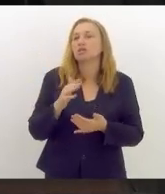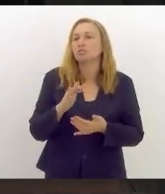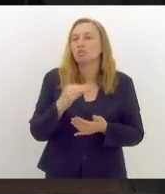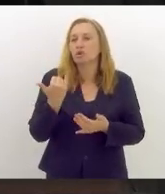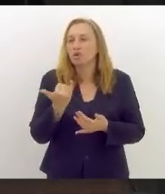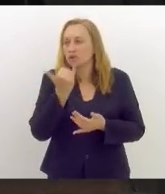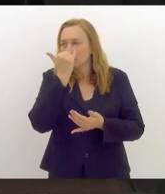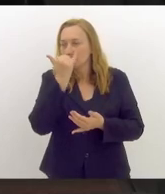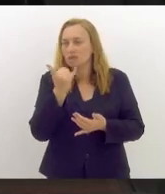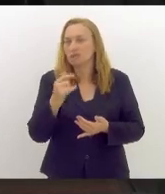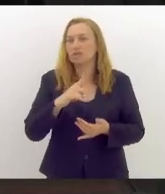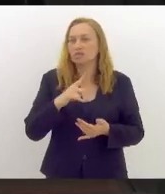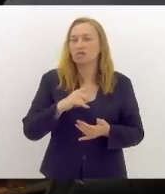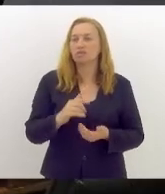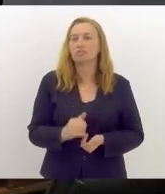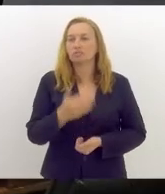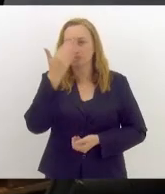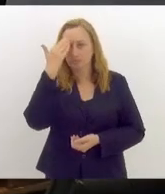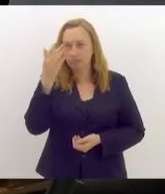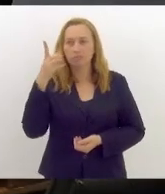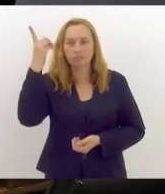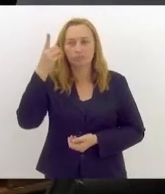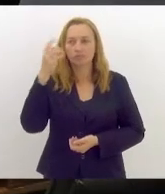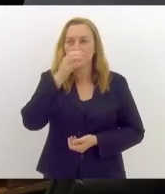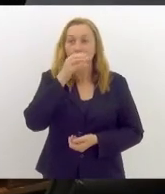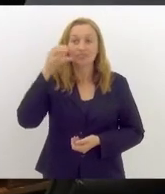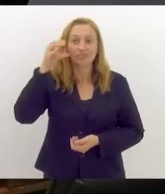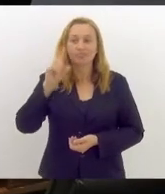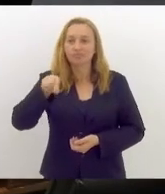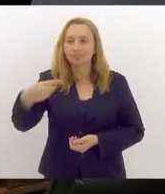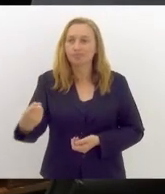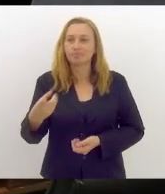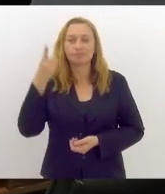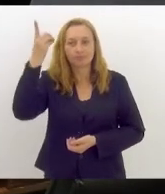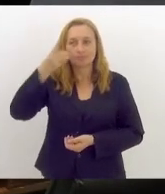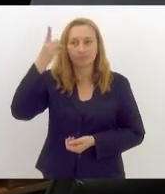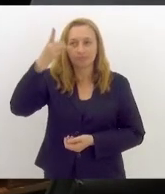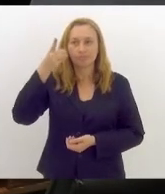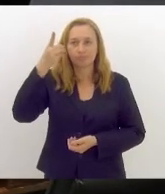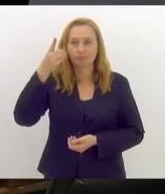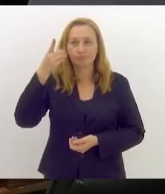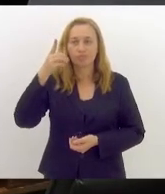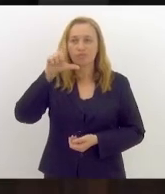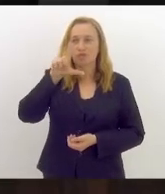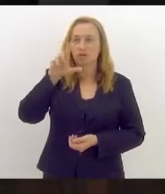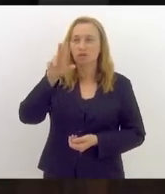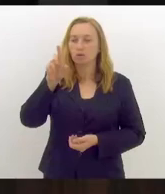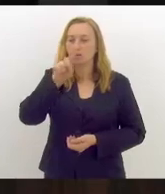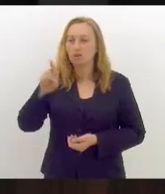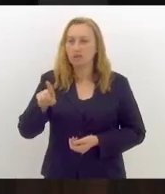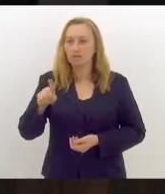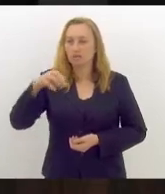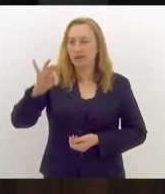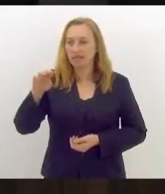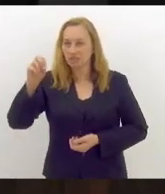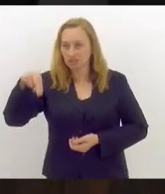hoje em Manguinhos. Obrigado, deputada Célia Jordão. Próximo orador inscrito, nobre deputado, Luiz Martins.